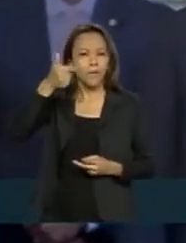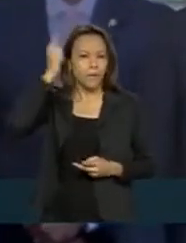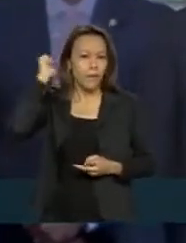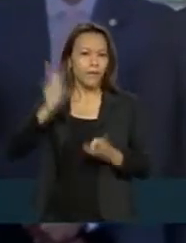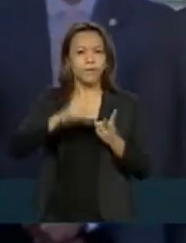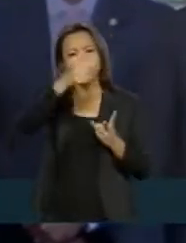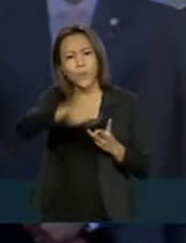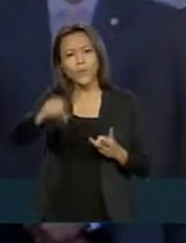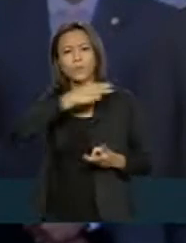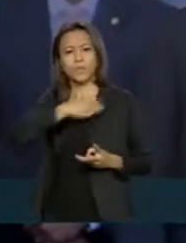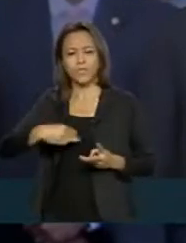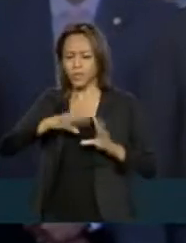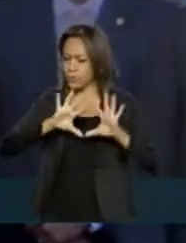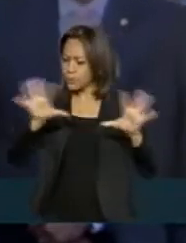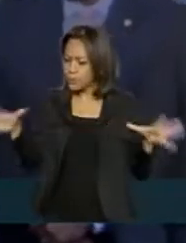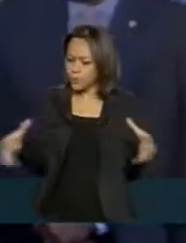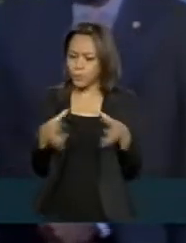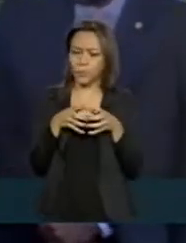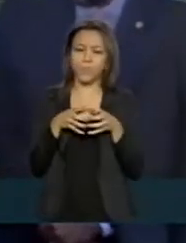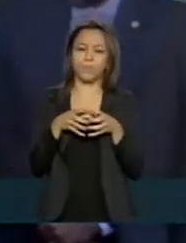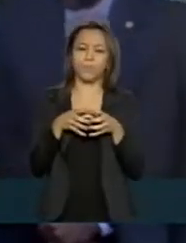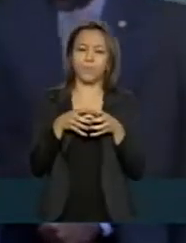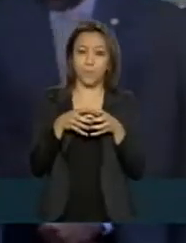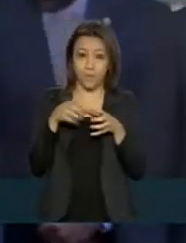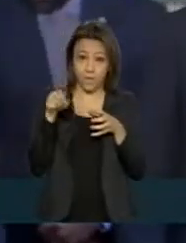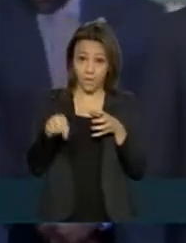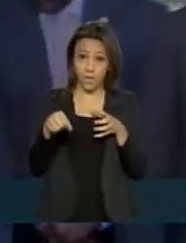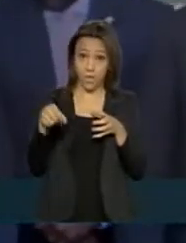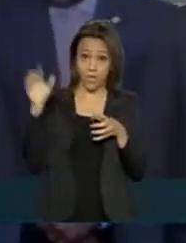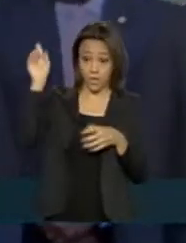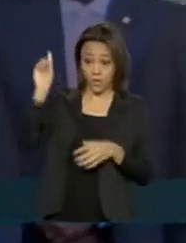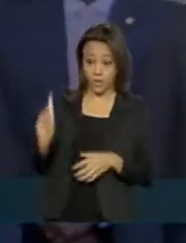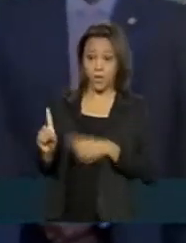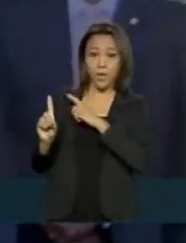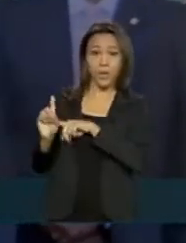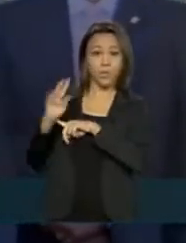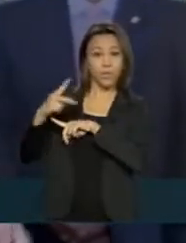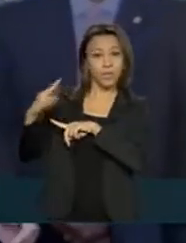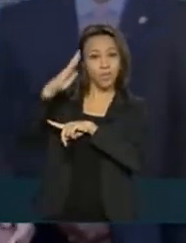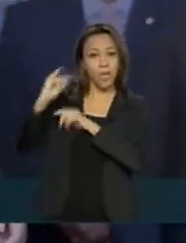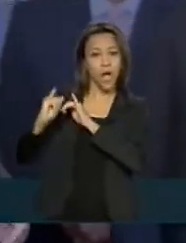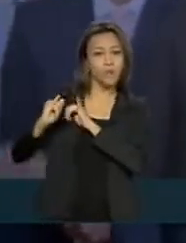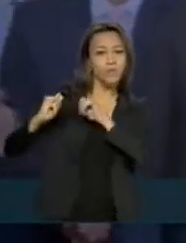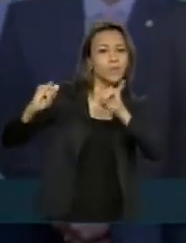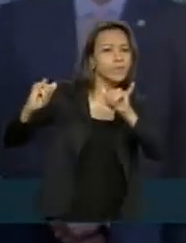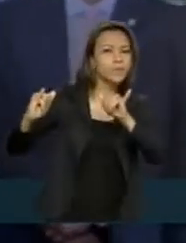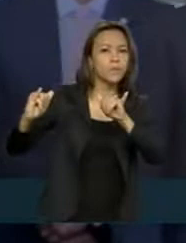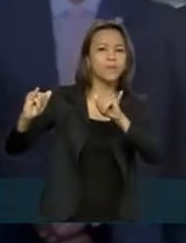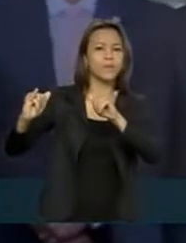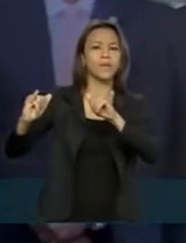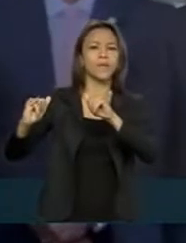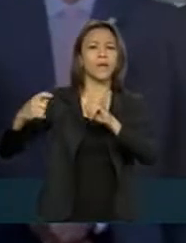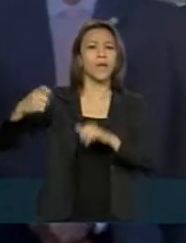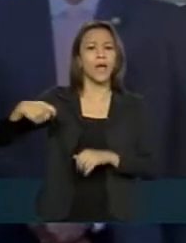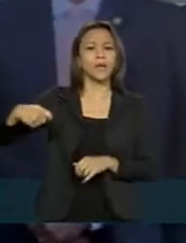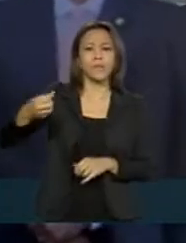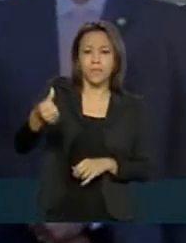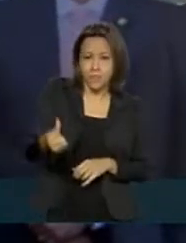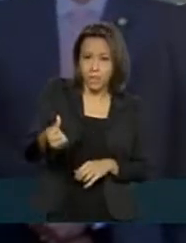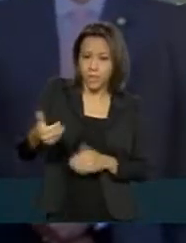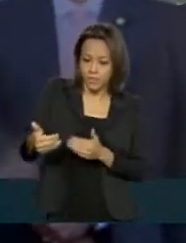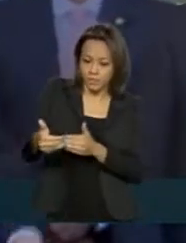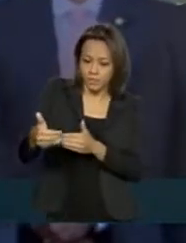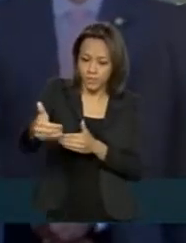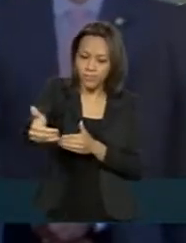governo. No momento em que o anúncio do presidente Jair Bolsonaro dá, aos últimos seis meses, uma média,